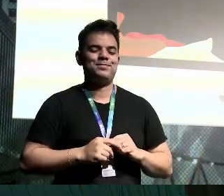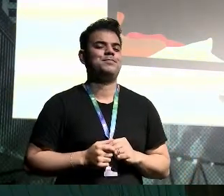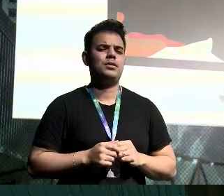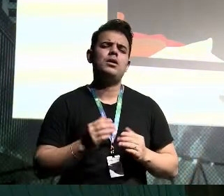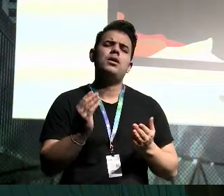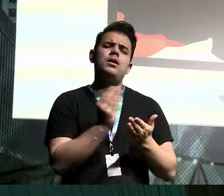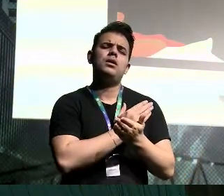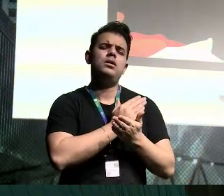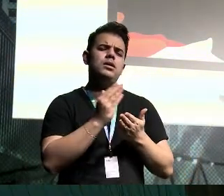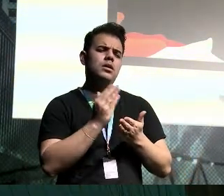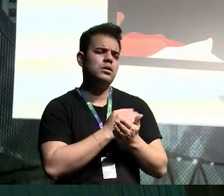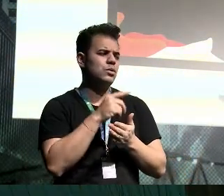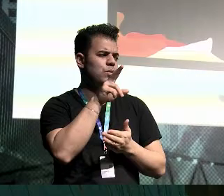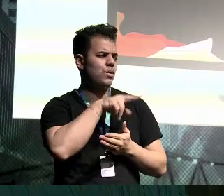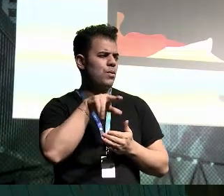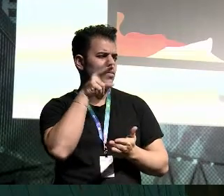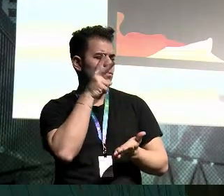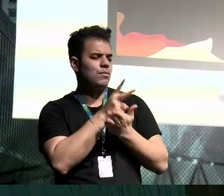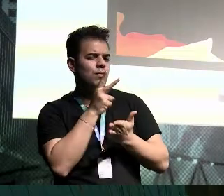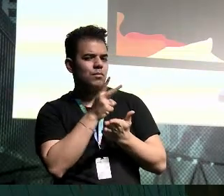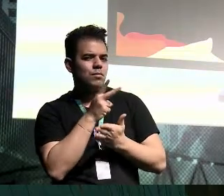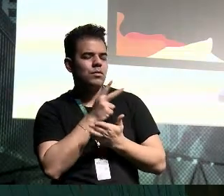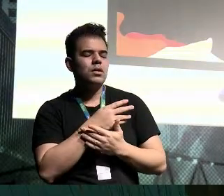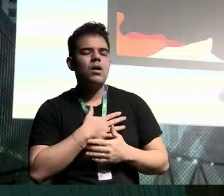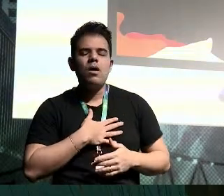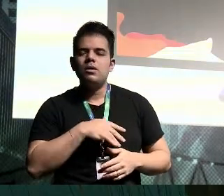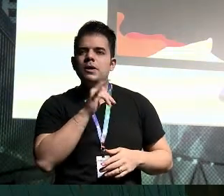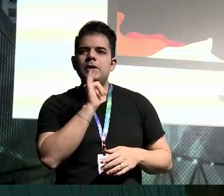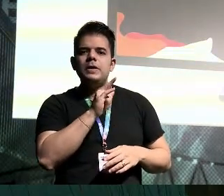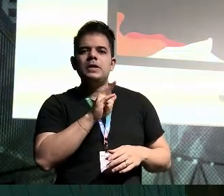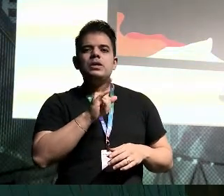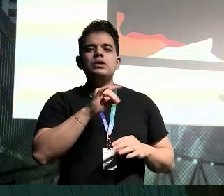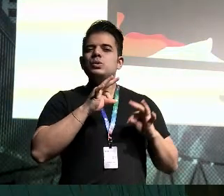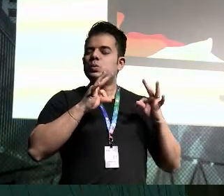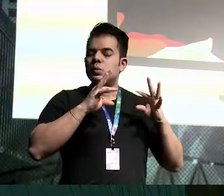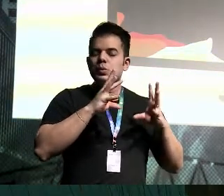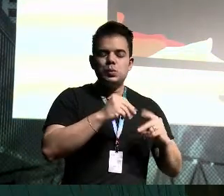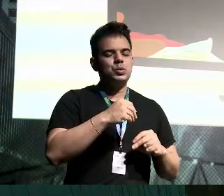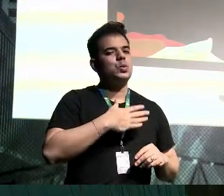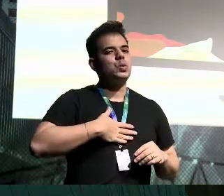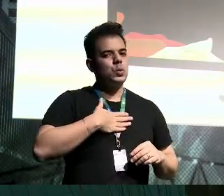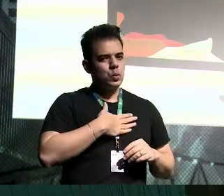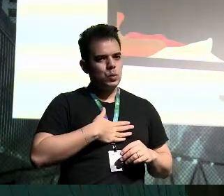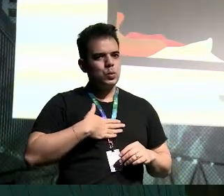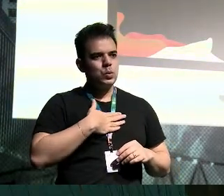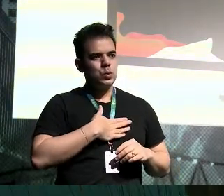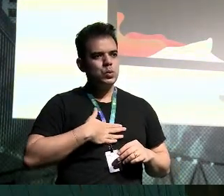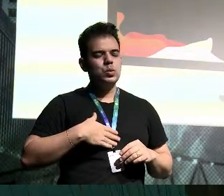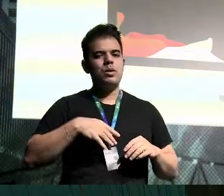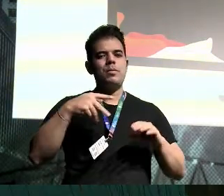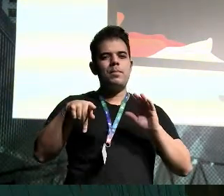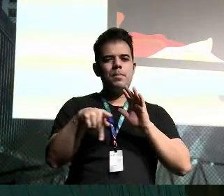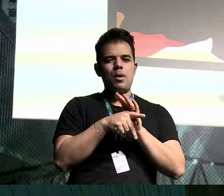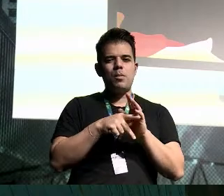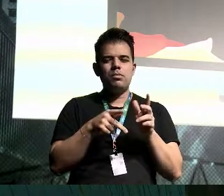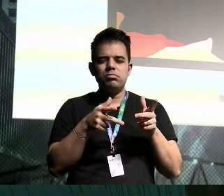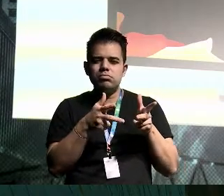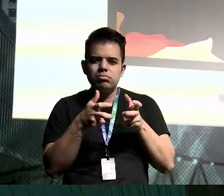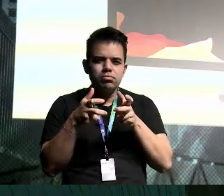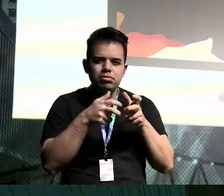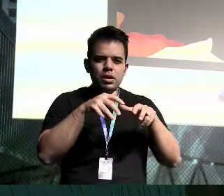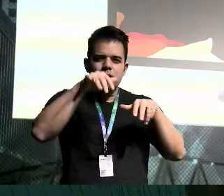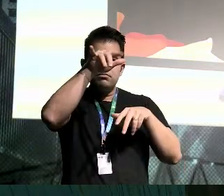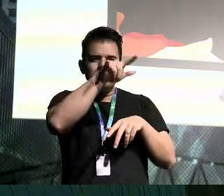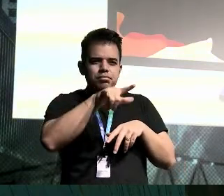Alguns exemplos que eu sou particularmente apaixonado por drones. Eu gosto muito de falar de drones e aplicabilidade de